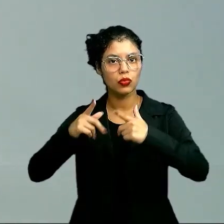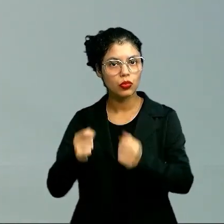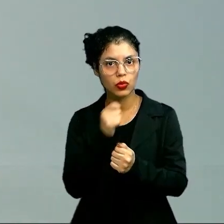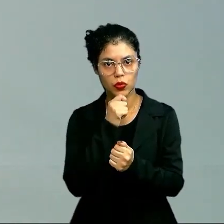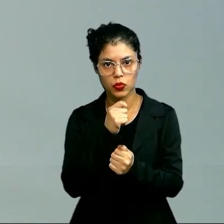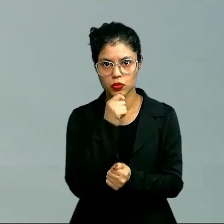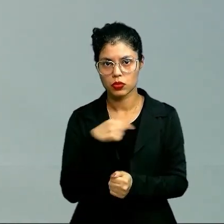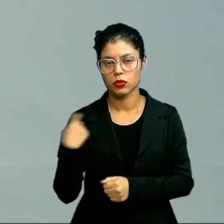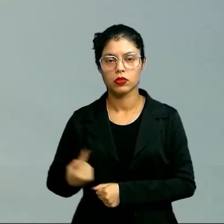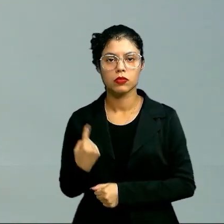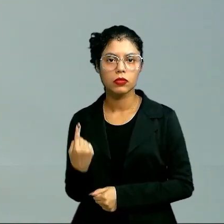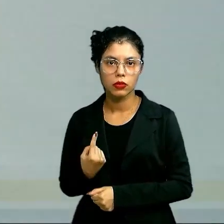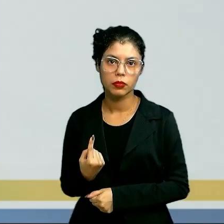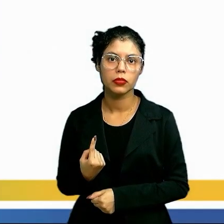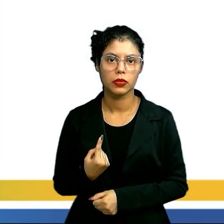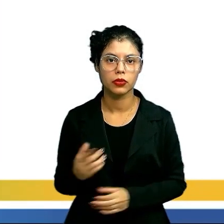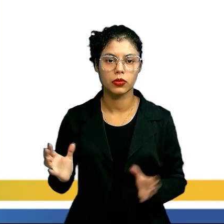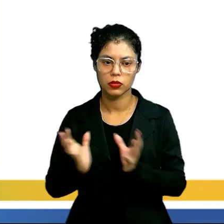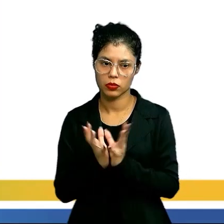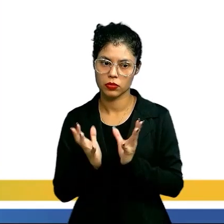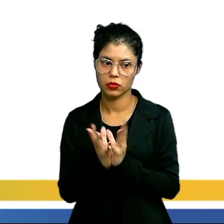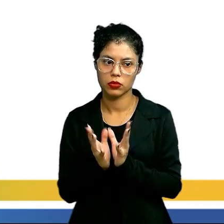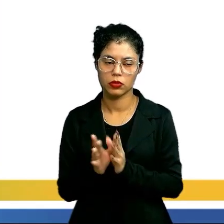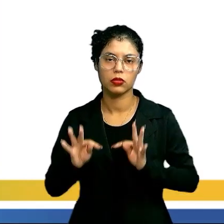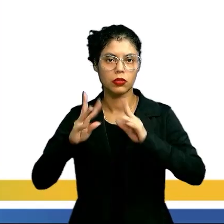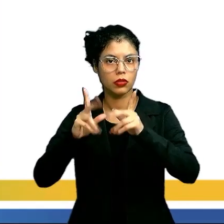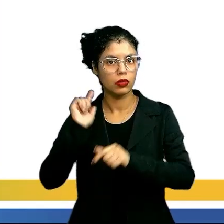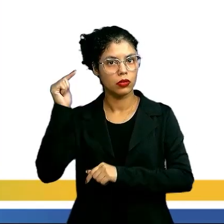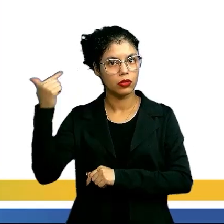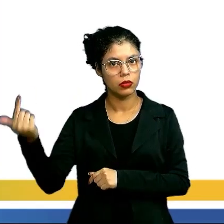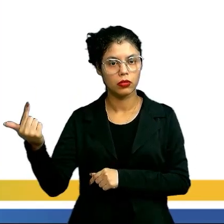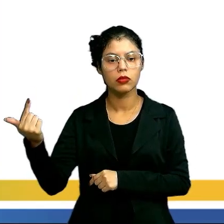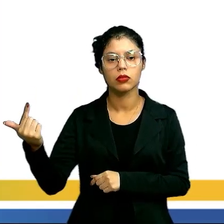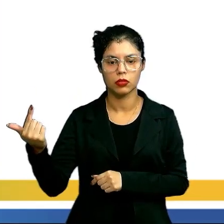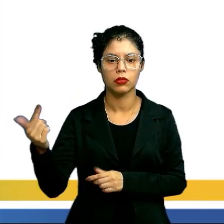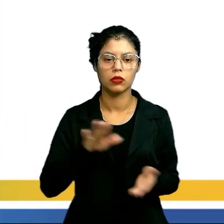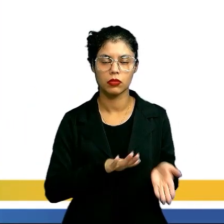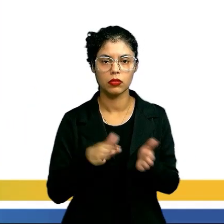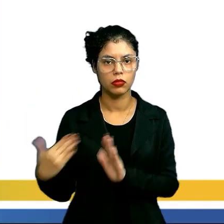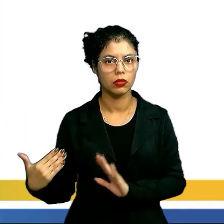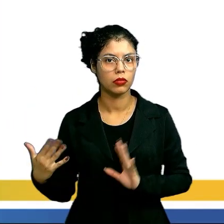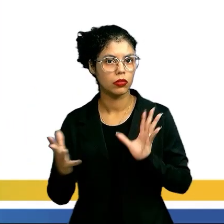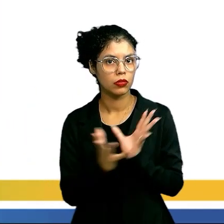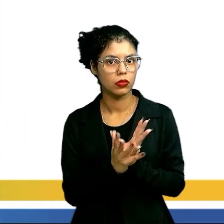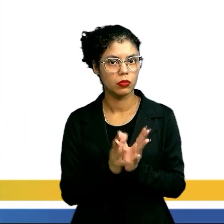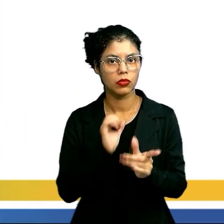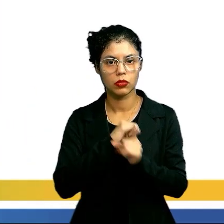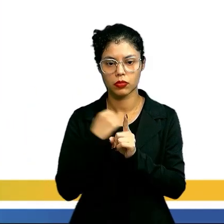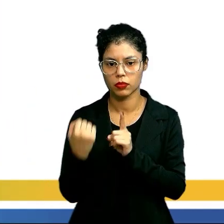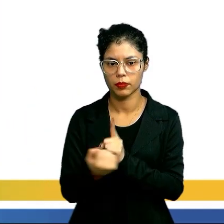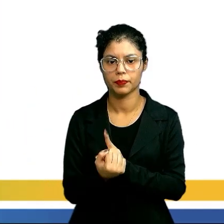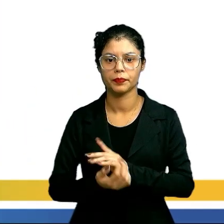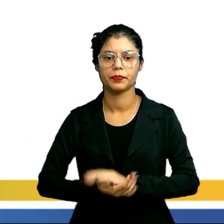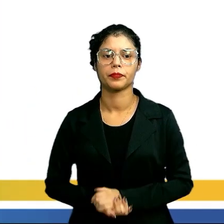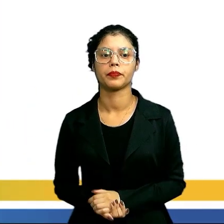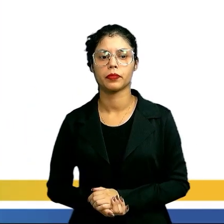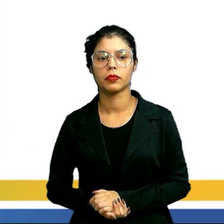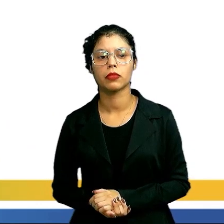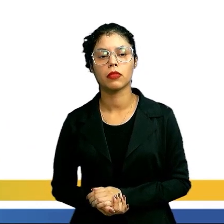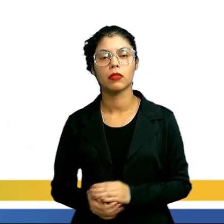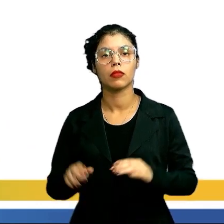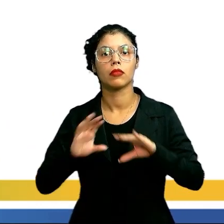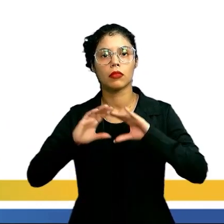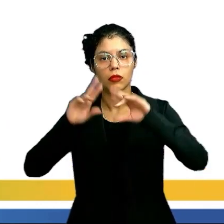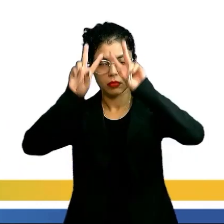individualmente e em conjunto com todos os outros que fazem parte do seu grupo social. Então, o ser